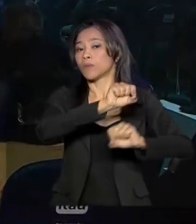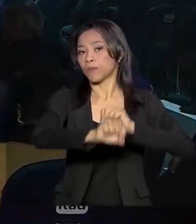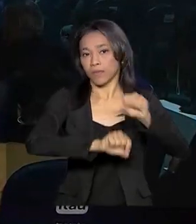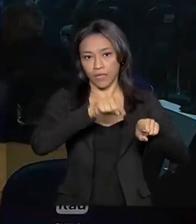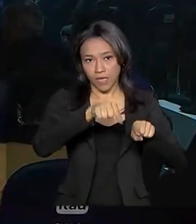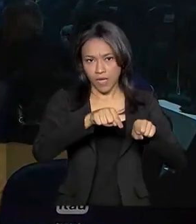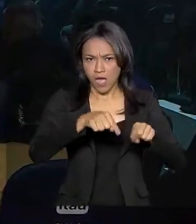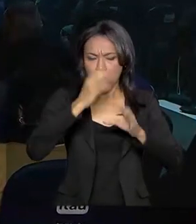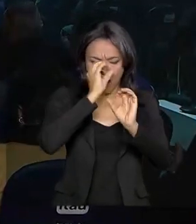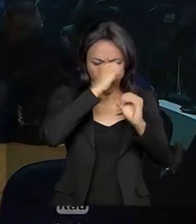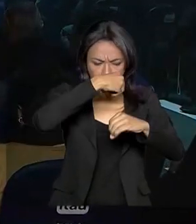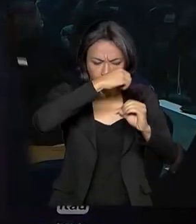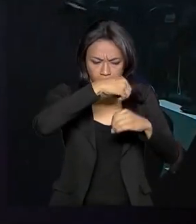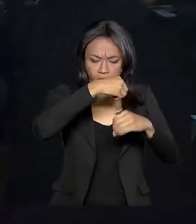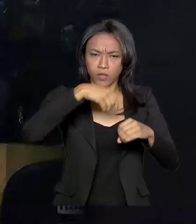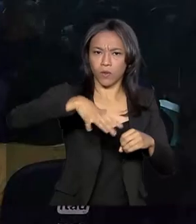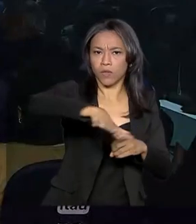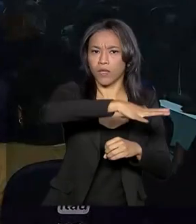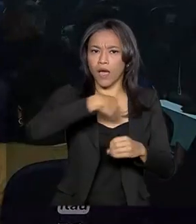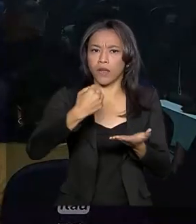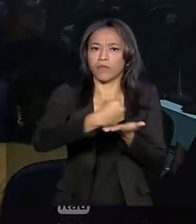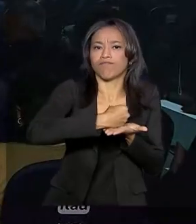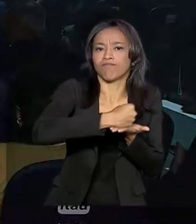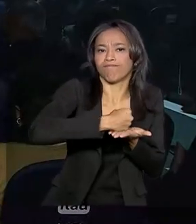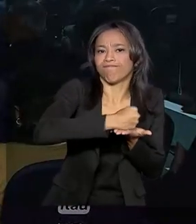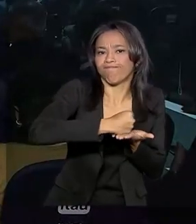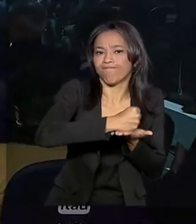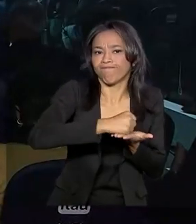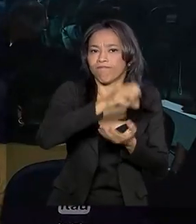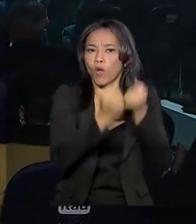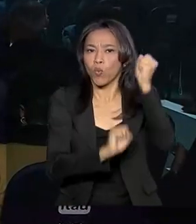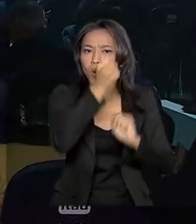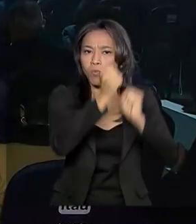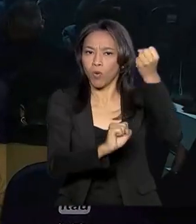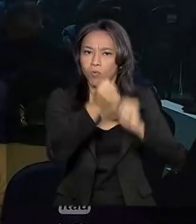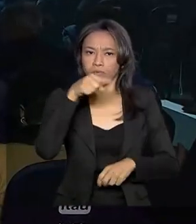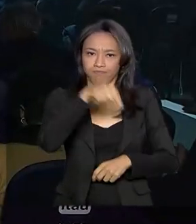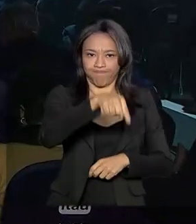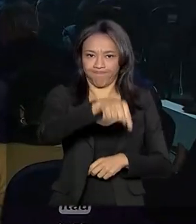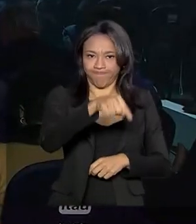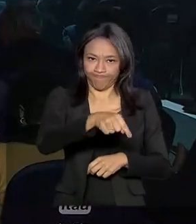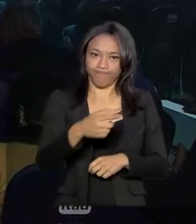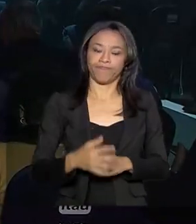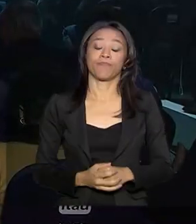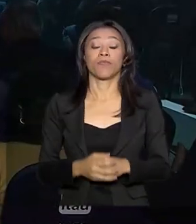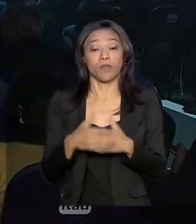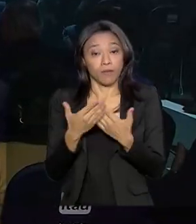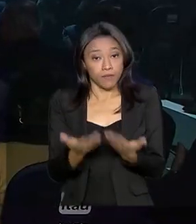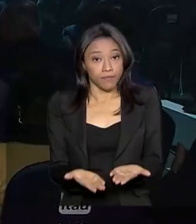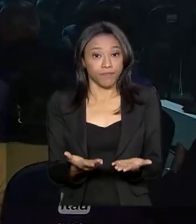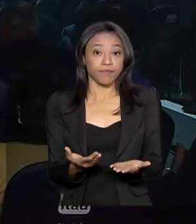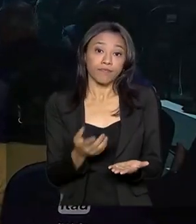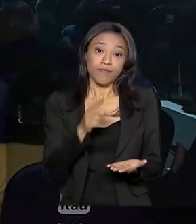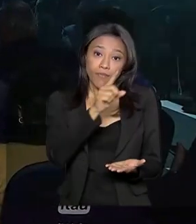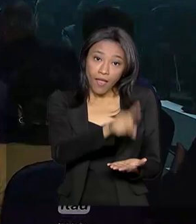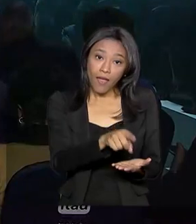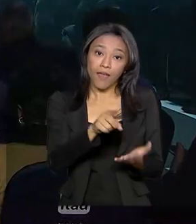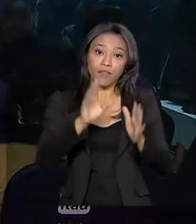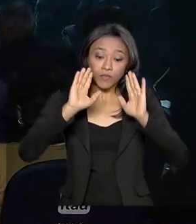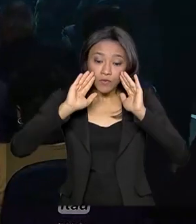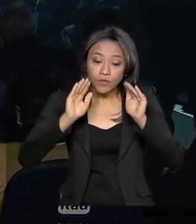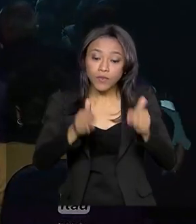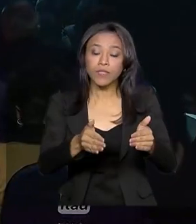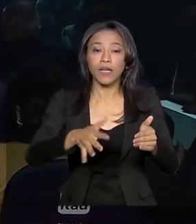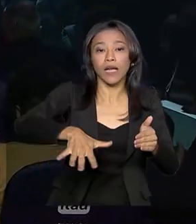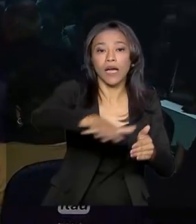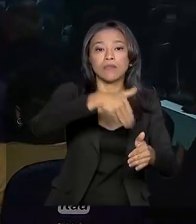um laboratório farmoquímico para a fabricação de medicamentos oncológicos, ou seja, voltados para